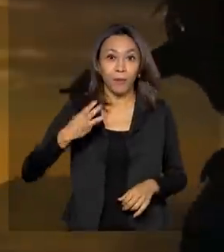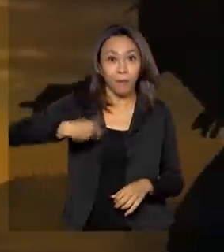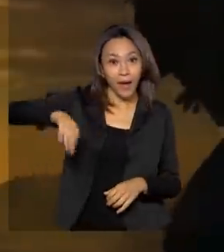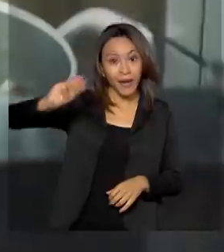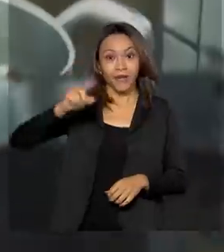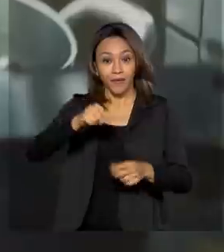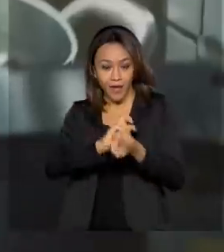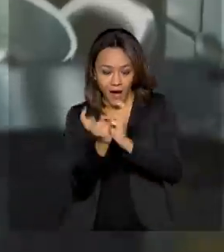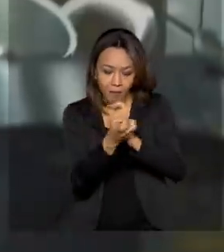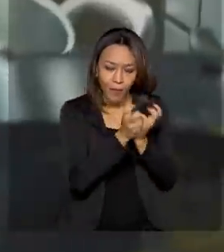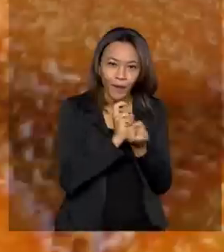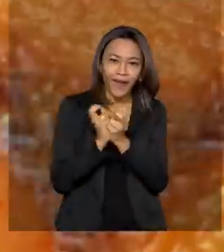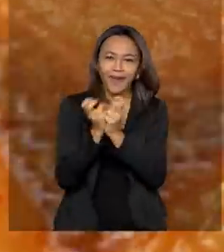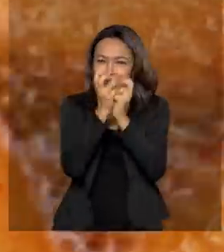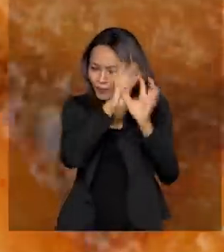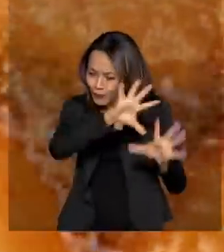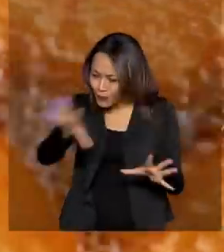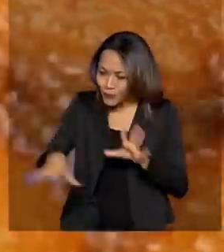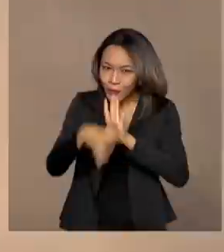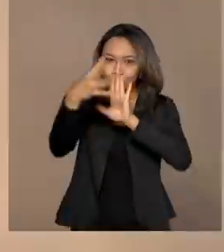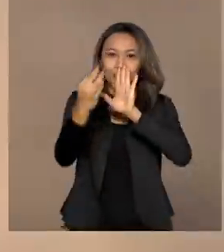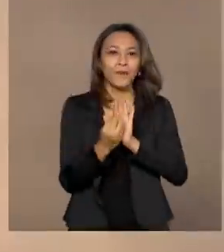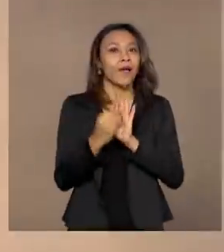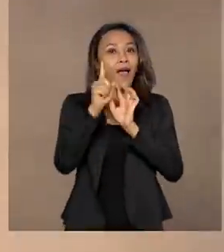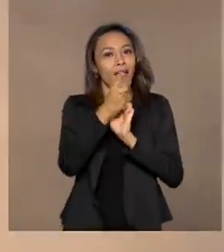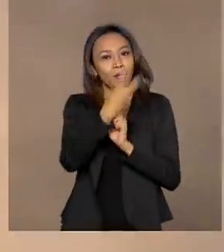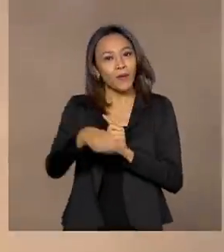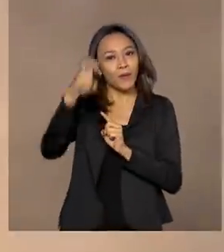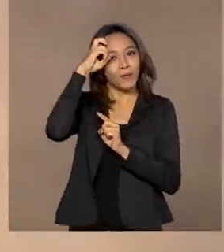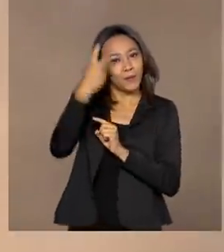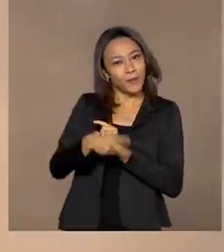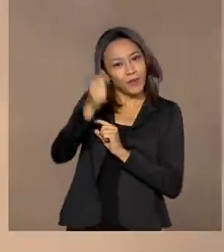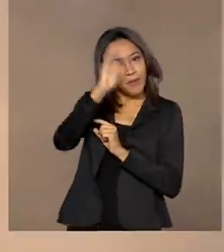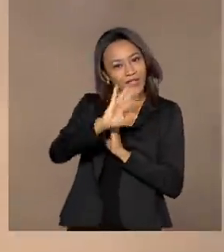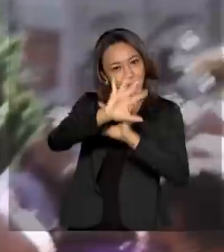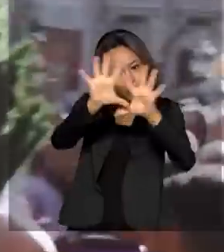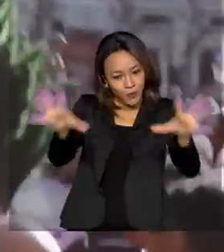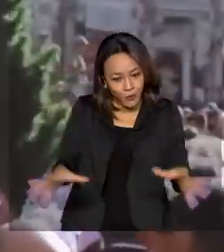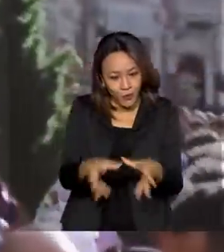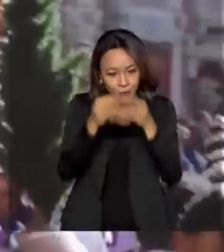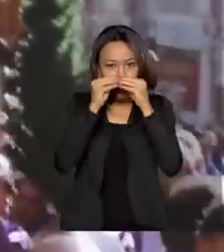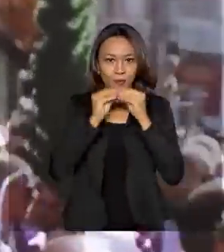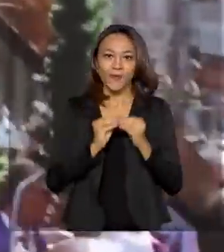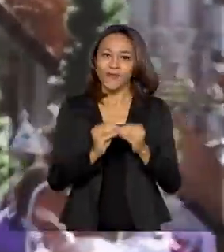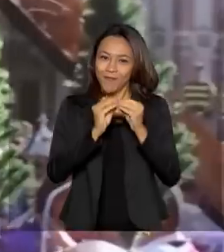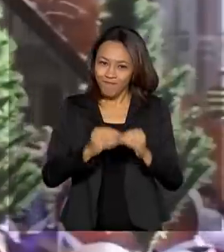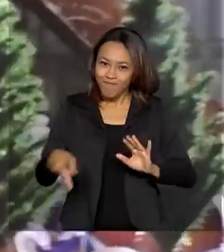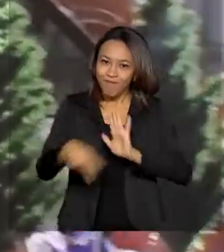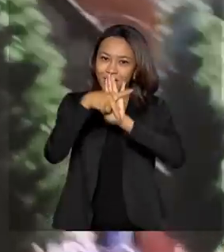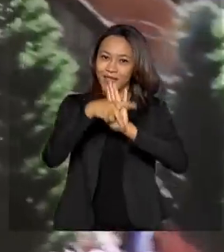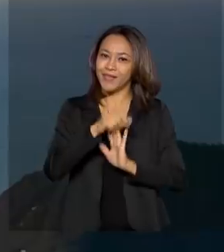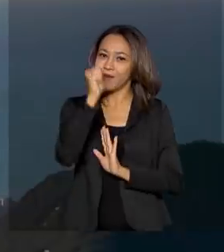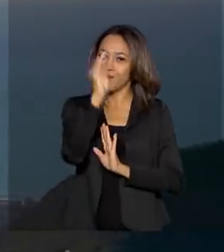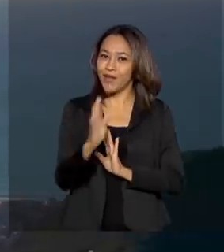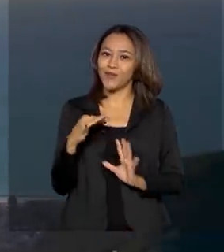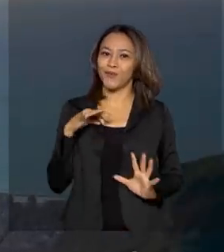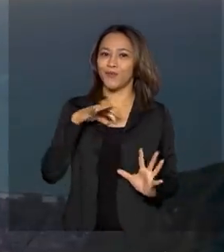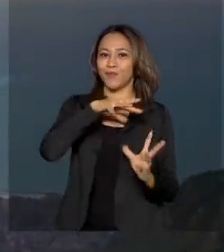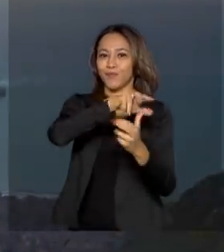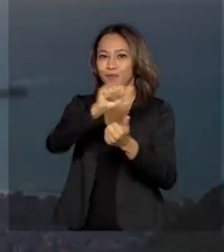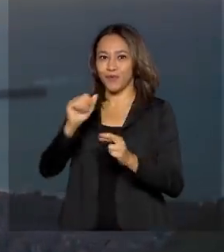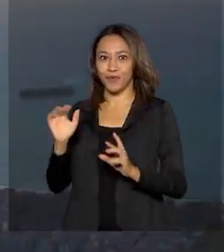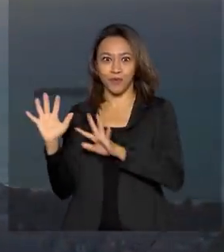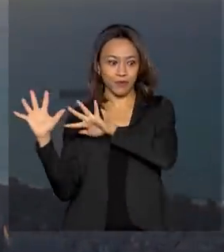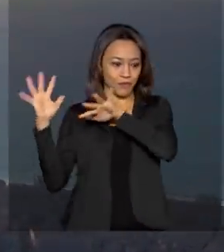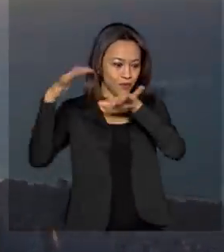Capoeira são expressões da cultura popular brasileira e também patrimônios imateriais do Brasil e do mundo reconhecidos